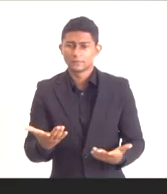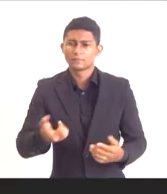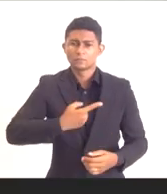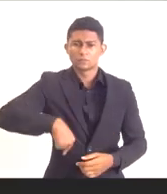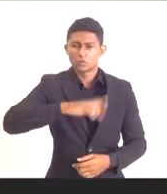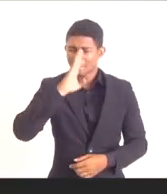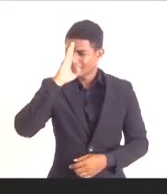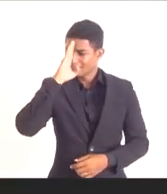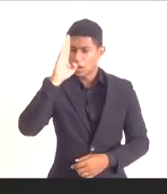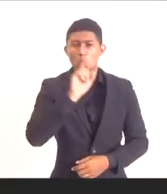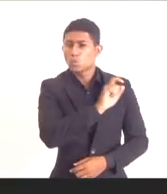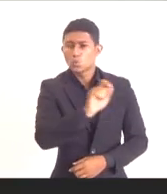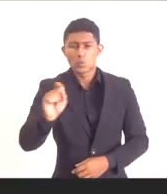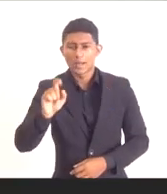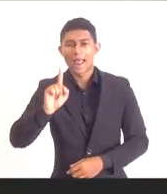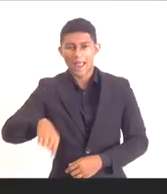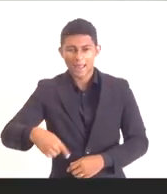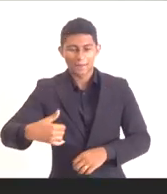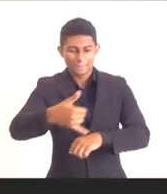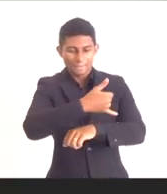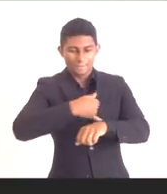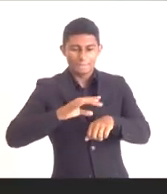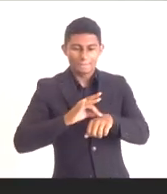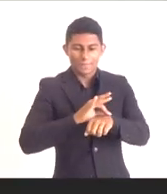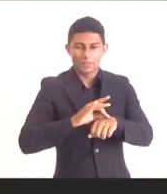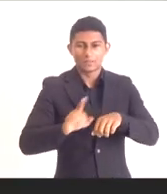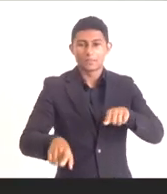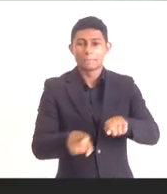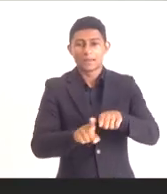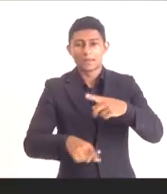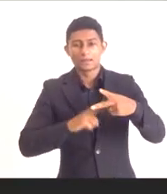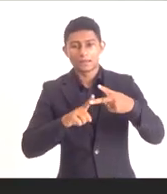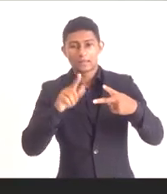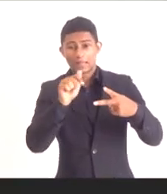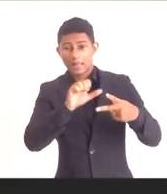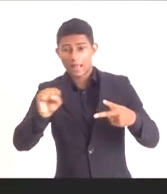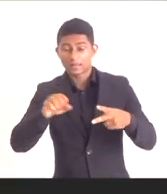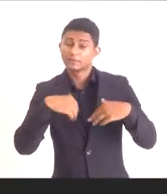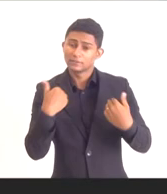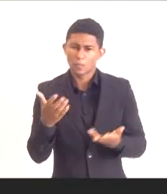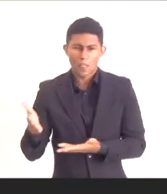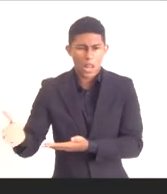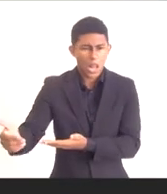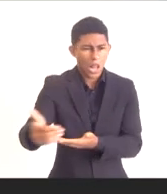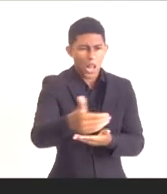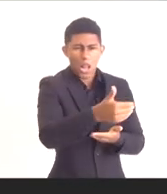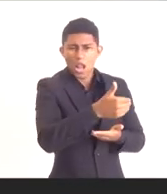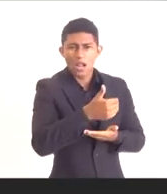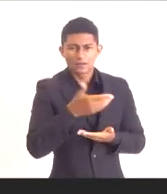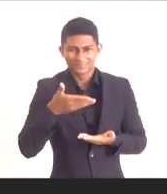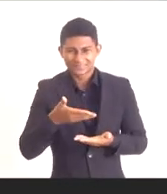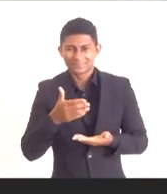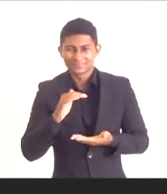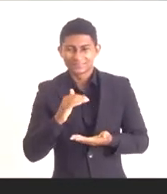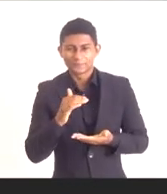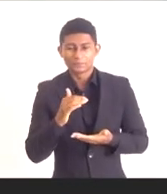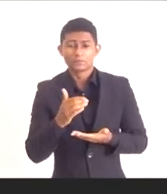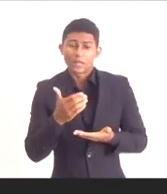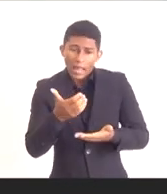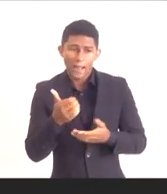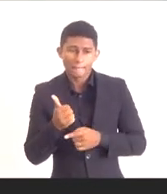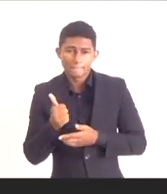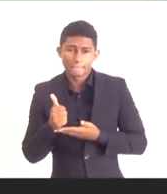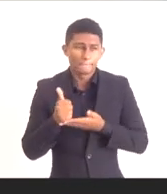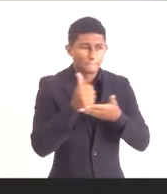mercado é o petróleo e gás, a arrecadação de royalties e de participação especial, como forma de apoiar o caixa do